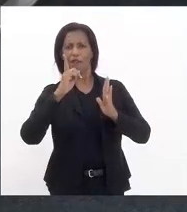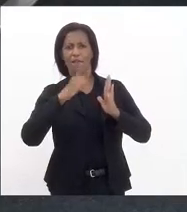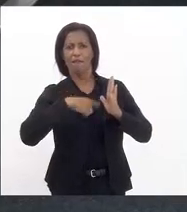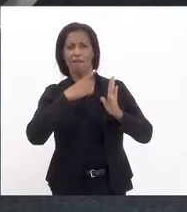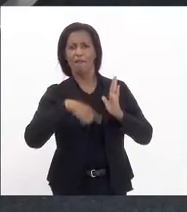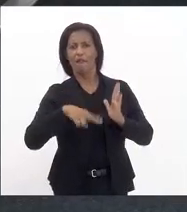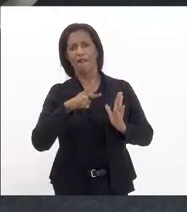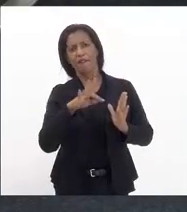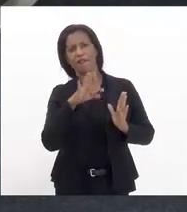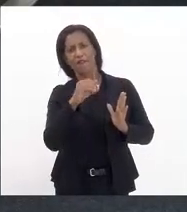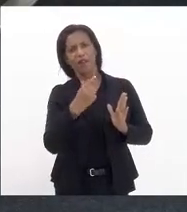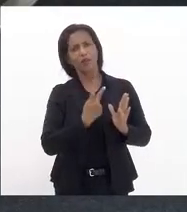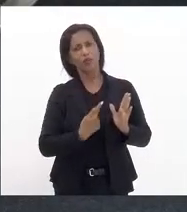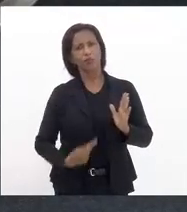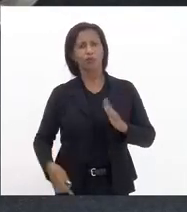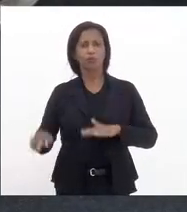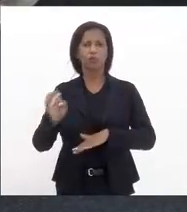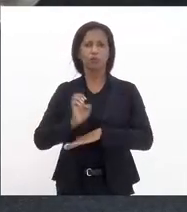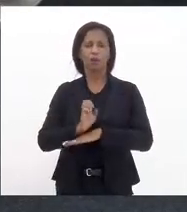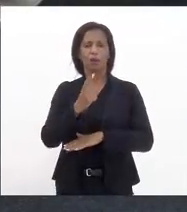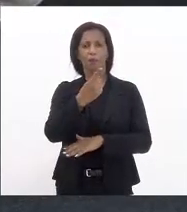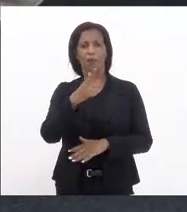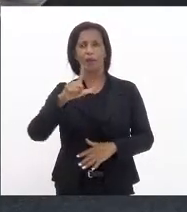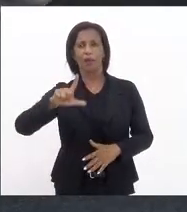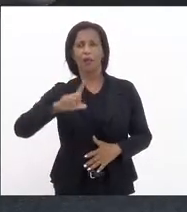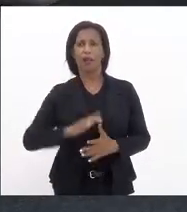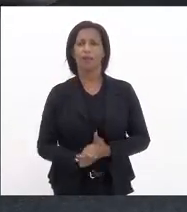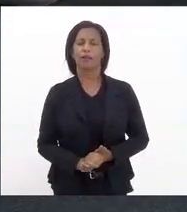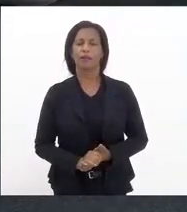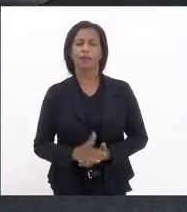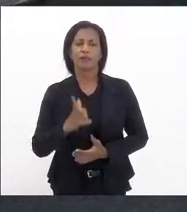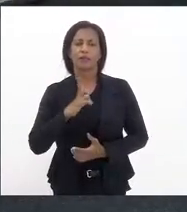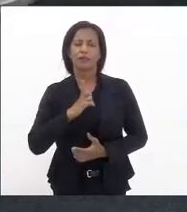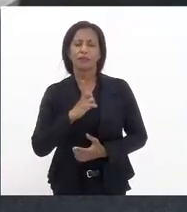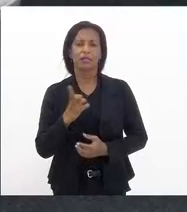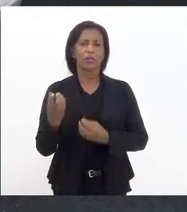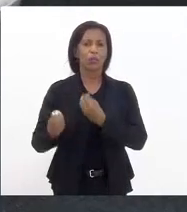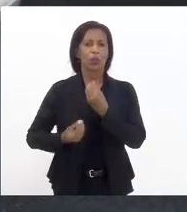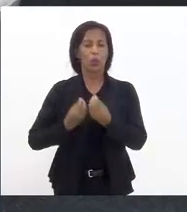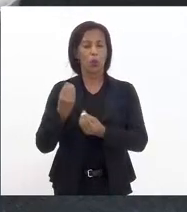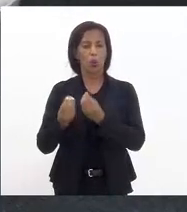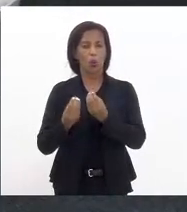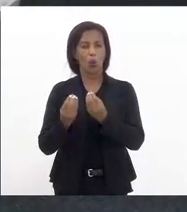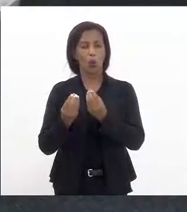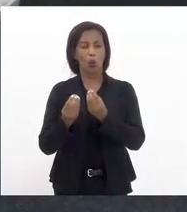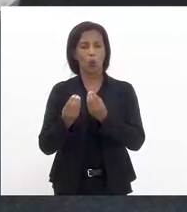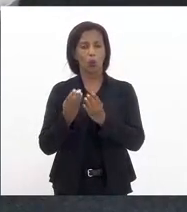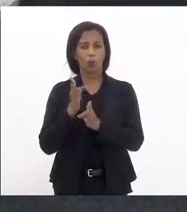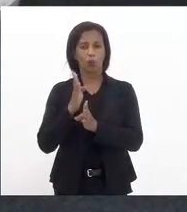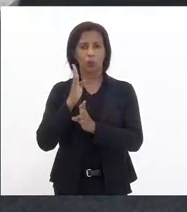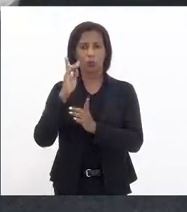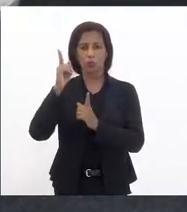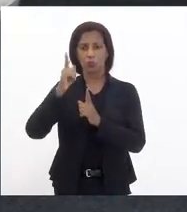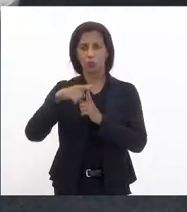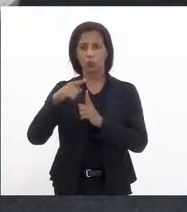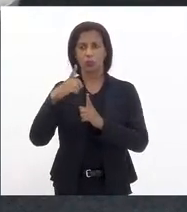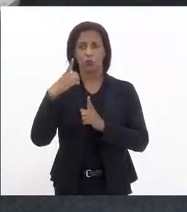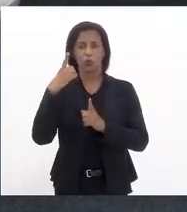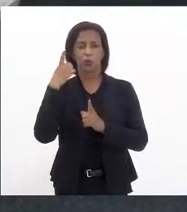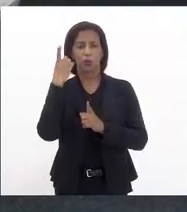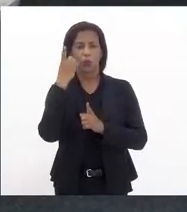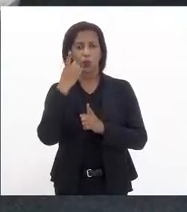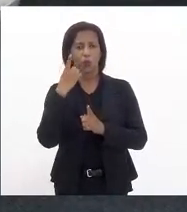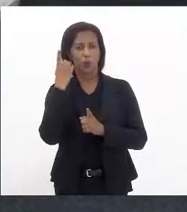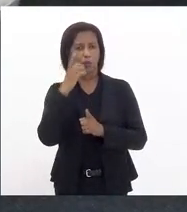governador do estado ao projeto de lei que tem como signatários em primeiro lugar o deputado Carlos